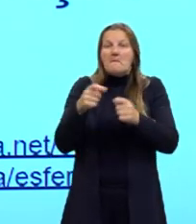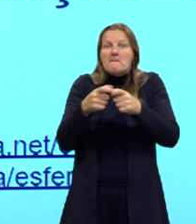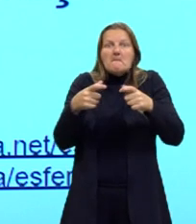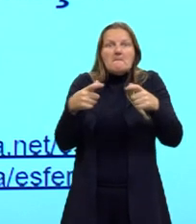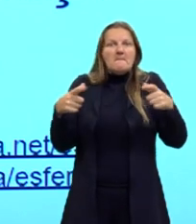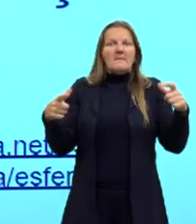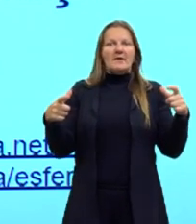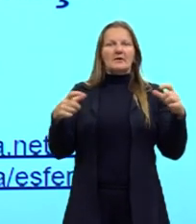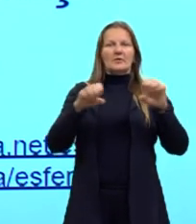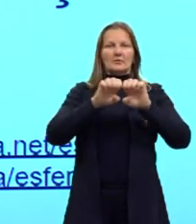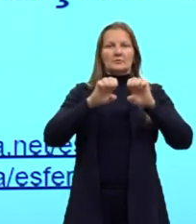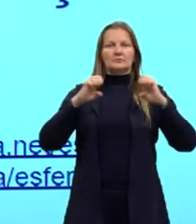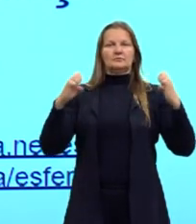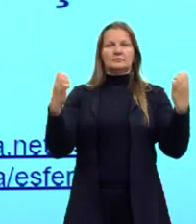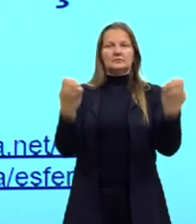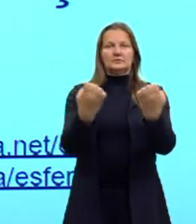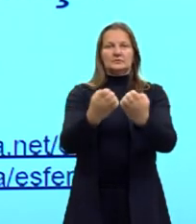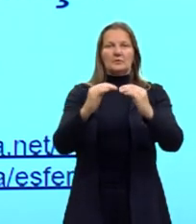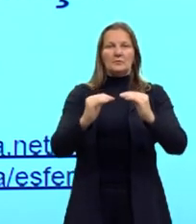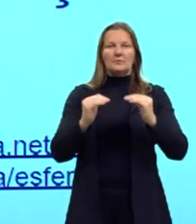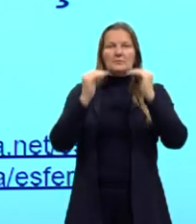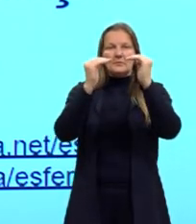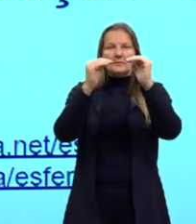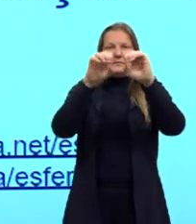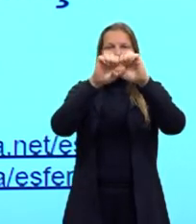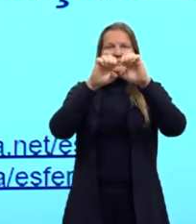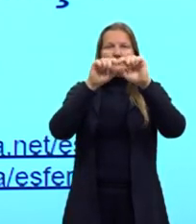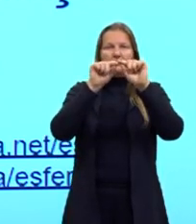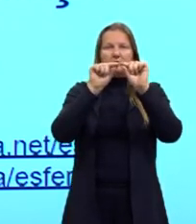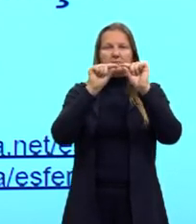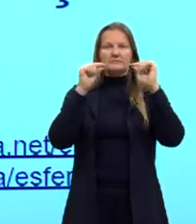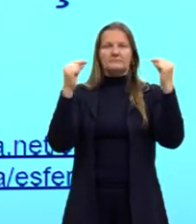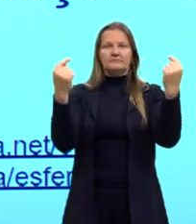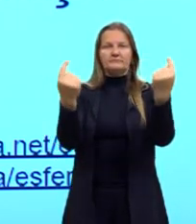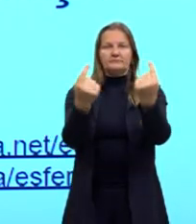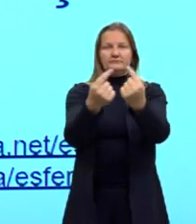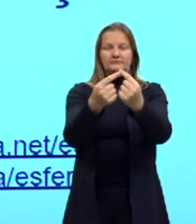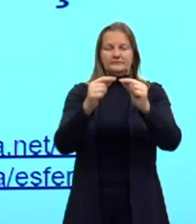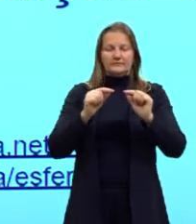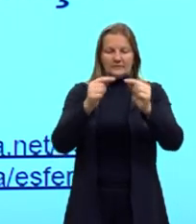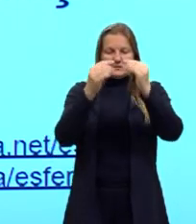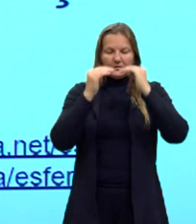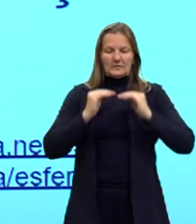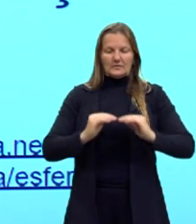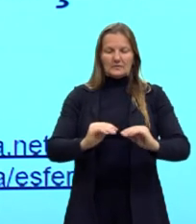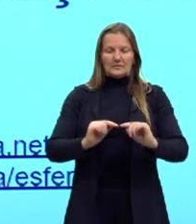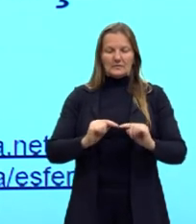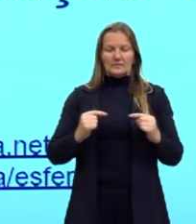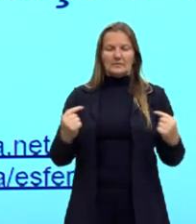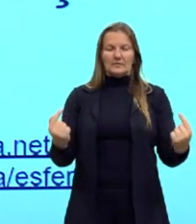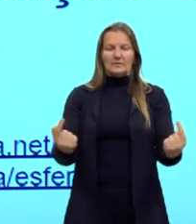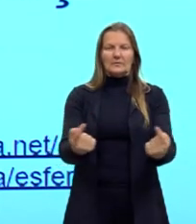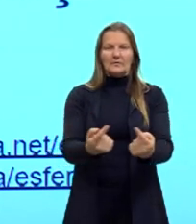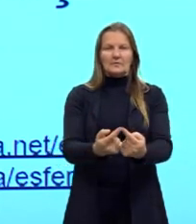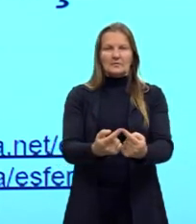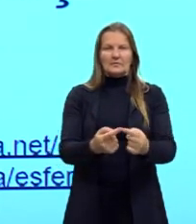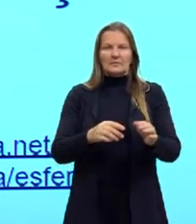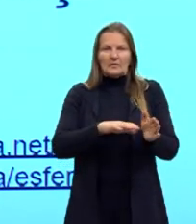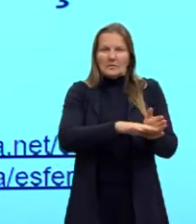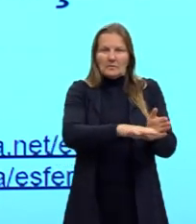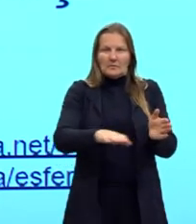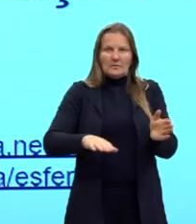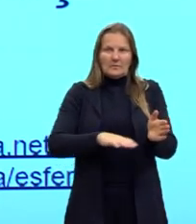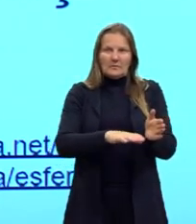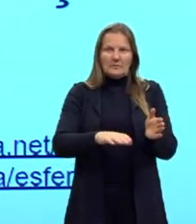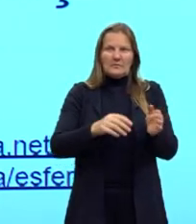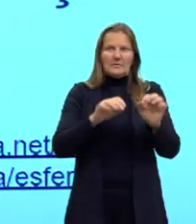Os paralelos são os demais cortes então ali, por um plano horizontal. O Equador, que nós mostramos, é um